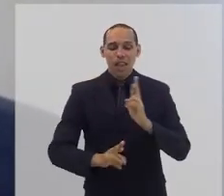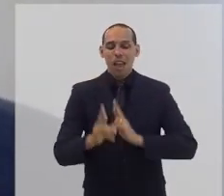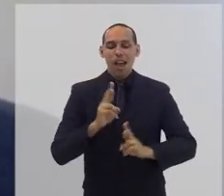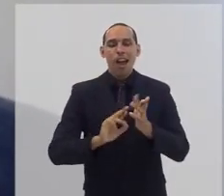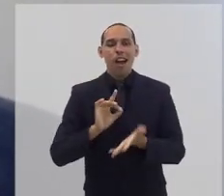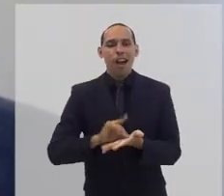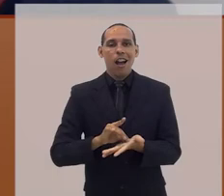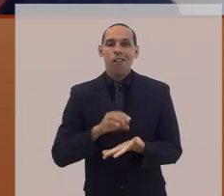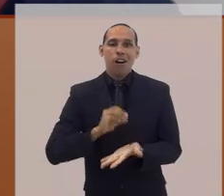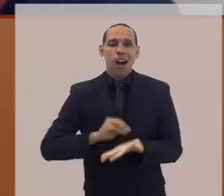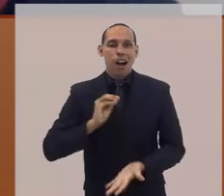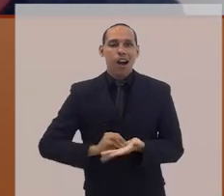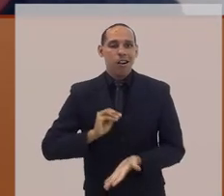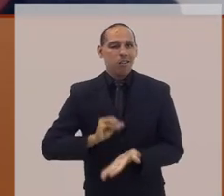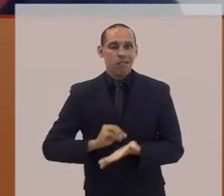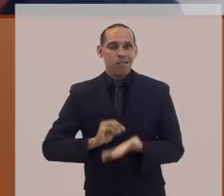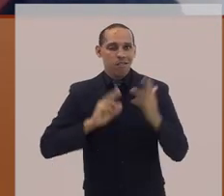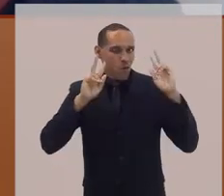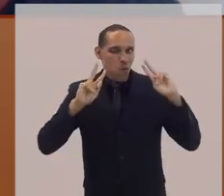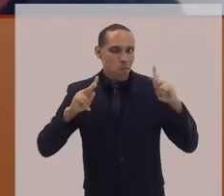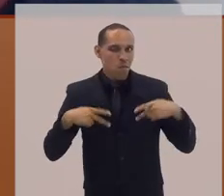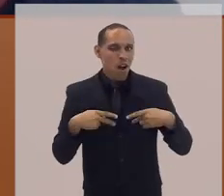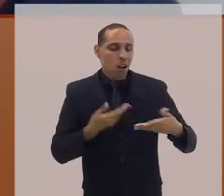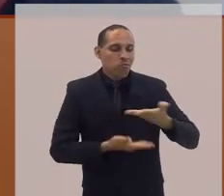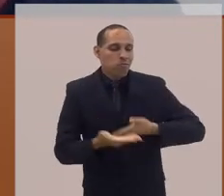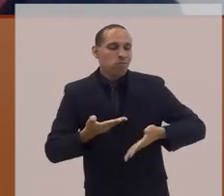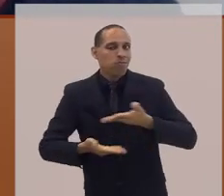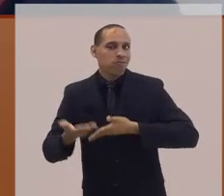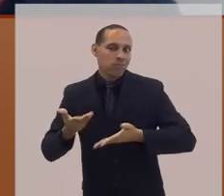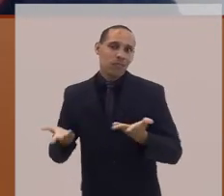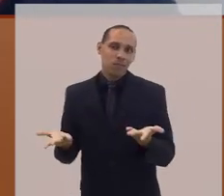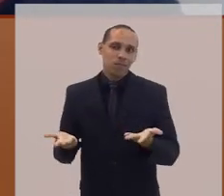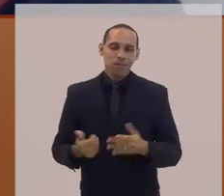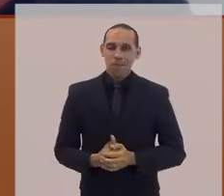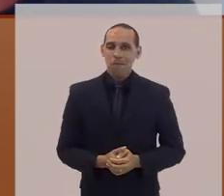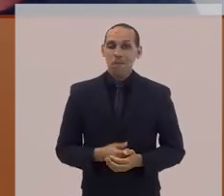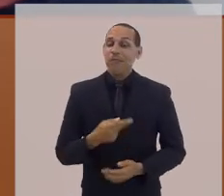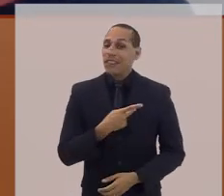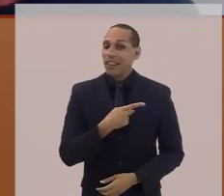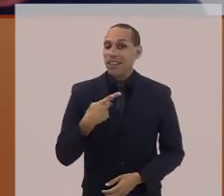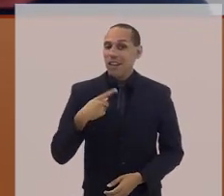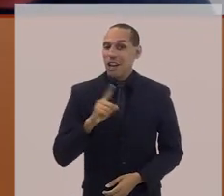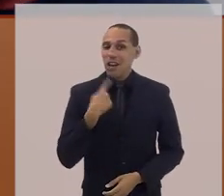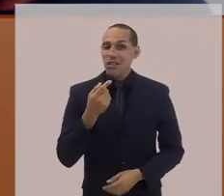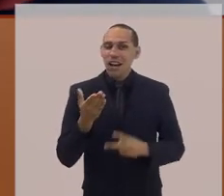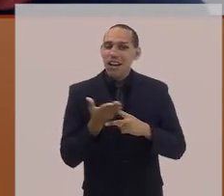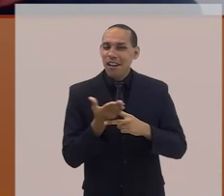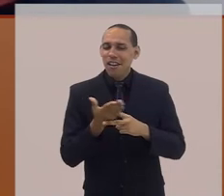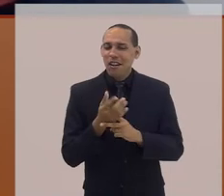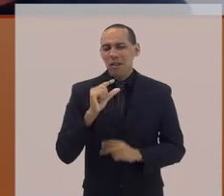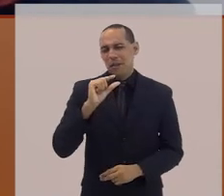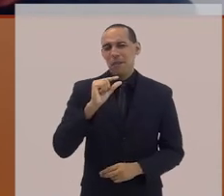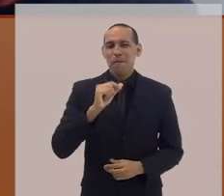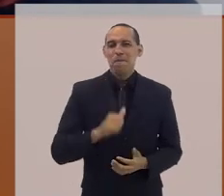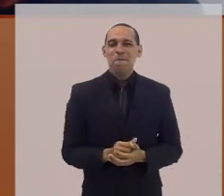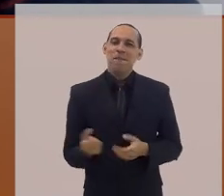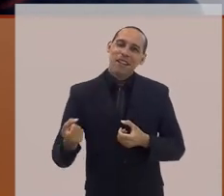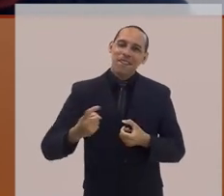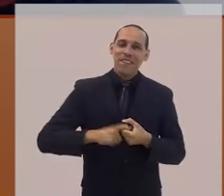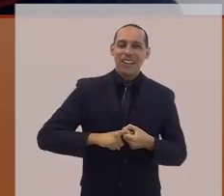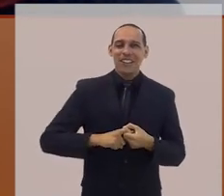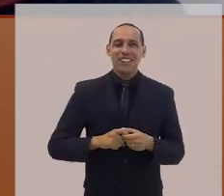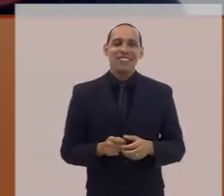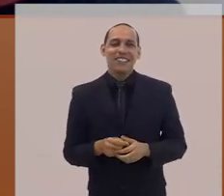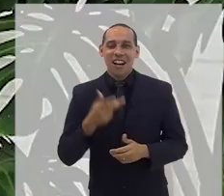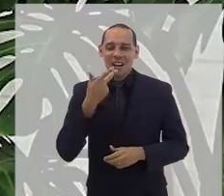mais generosa. Pastor, a gente vai fazer um pequeno intervalo e volta falando um pouco mais da sua história no